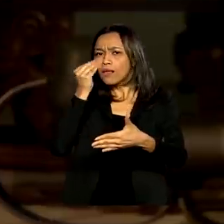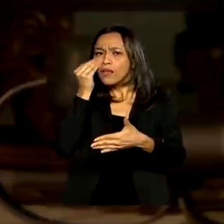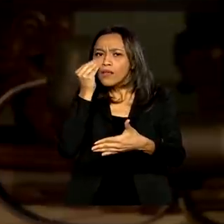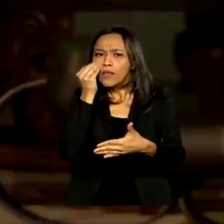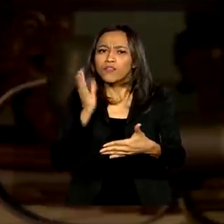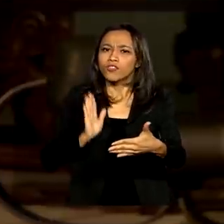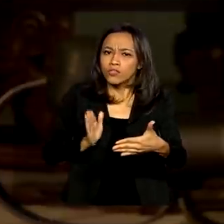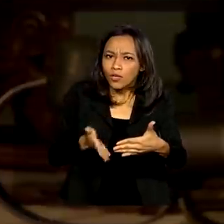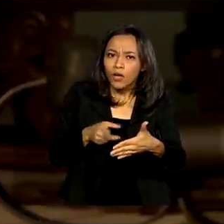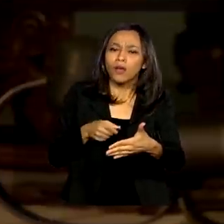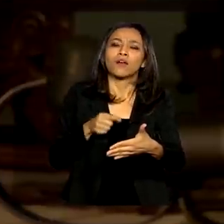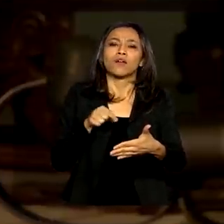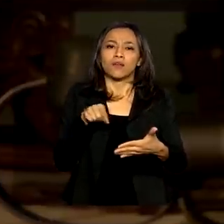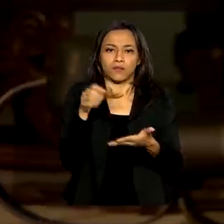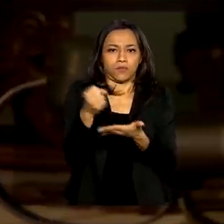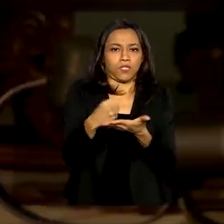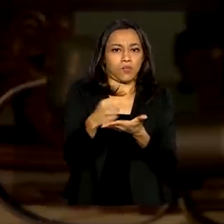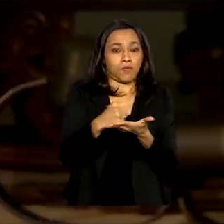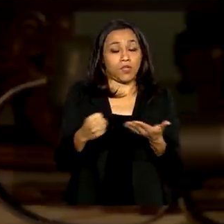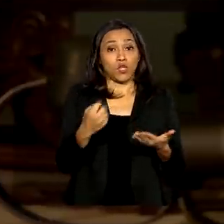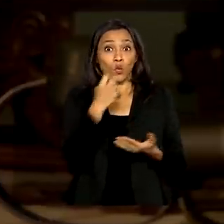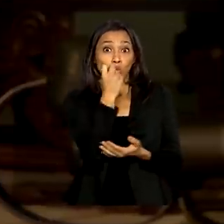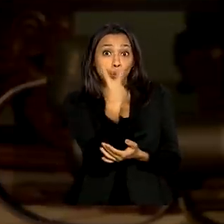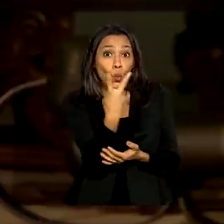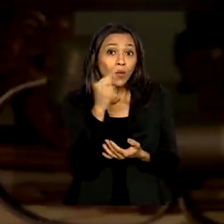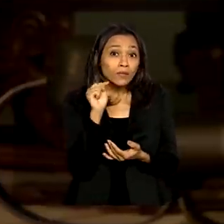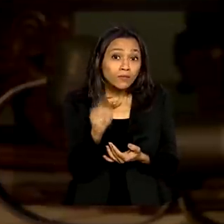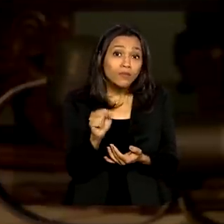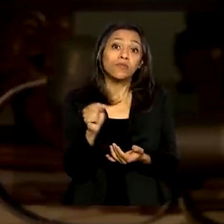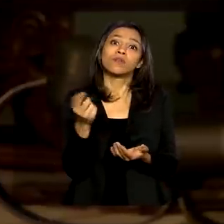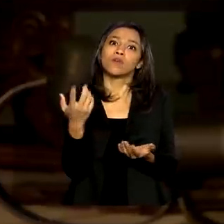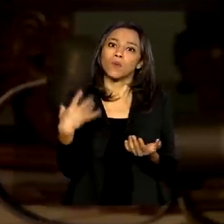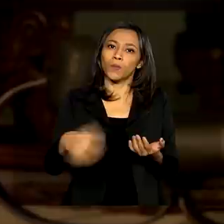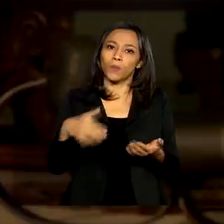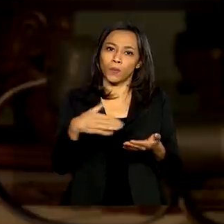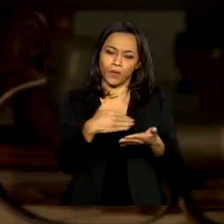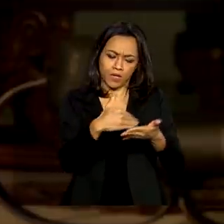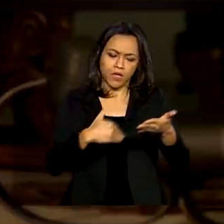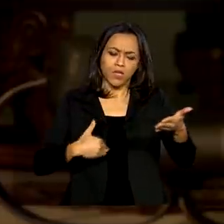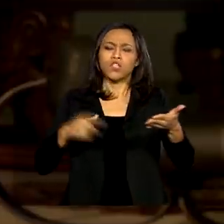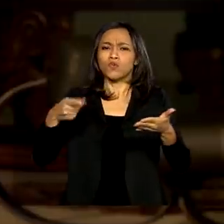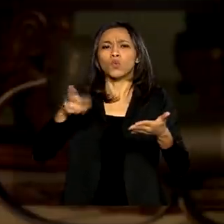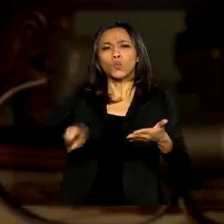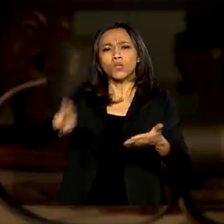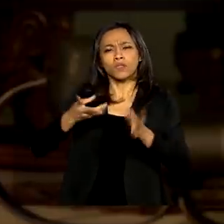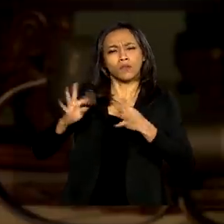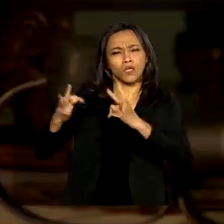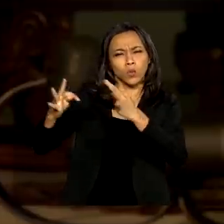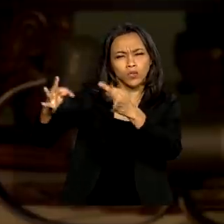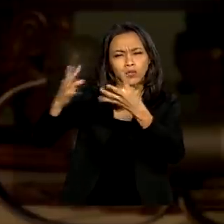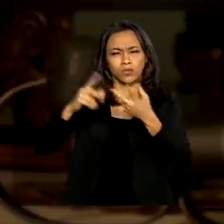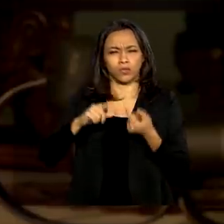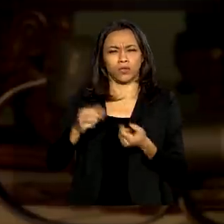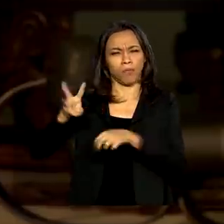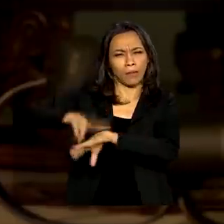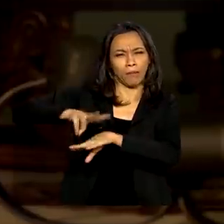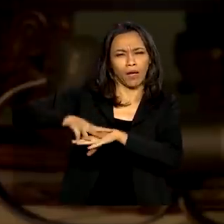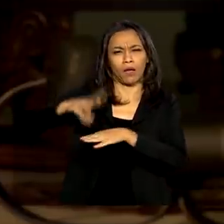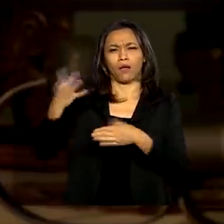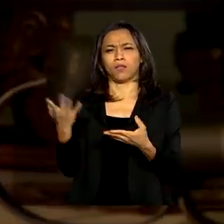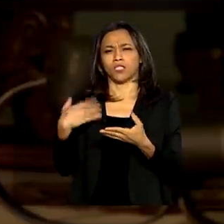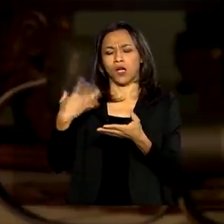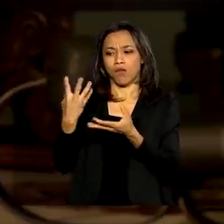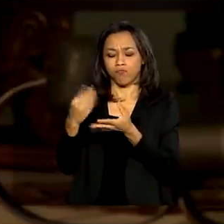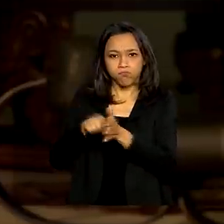E a partir desse teste com 2 mil drogas, isso foi feito com inteligência artificial, modelamento matemático, com